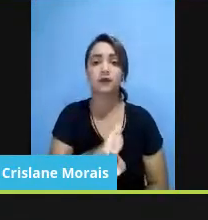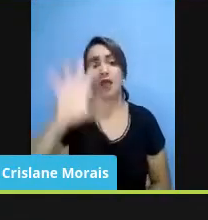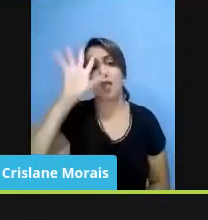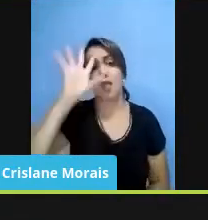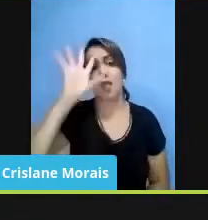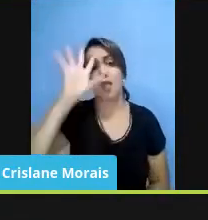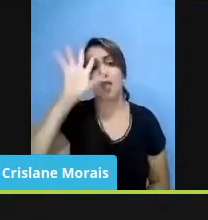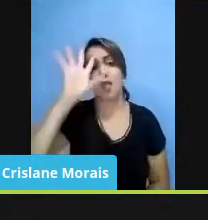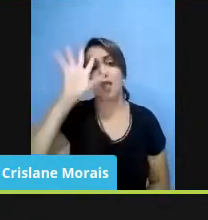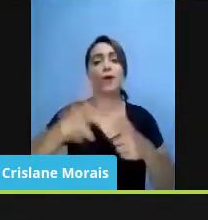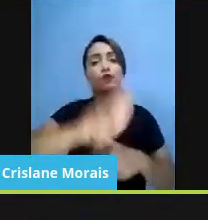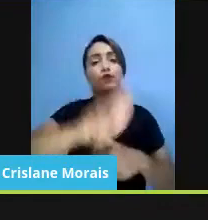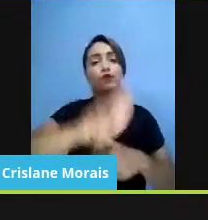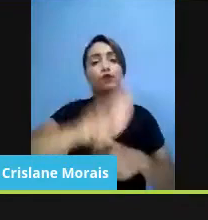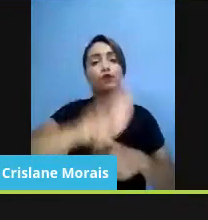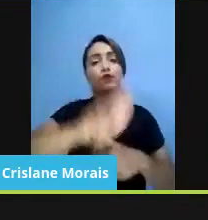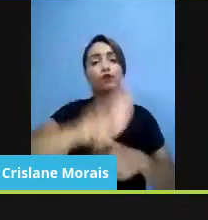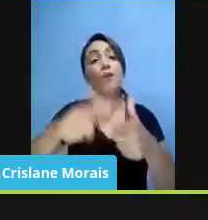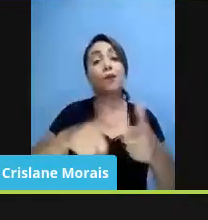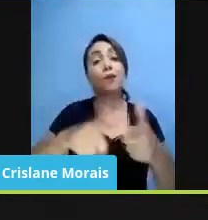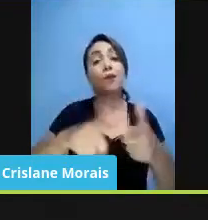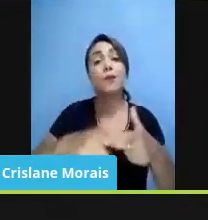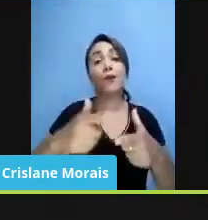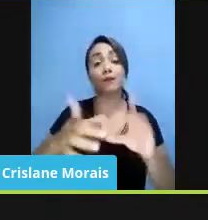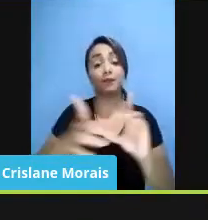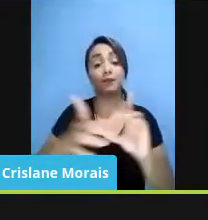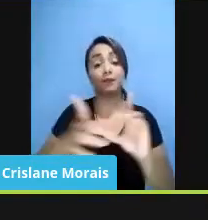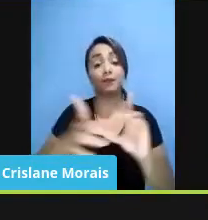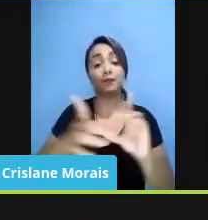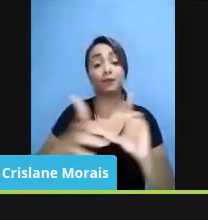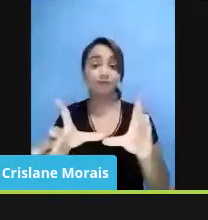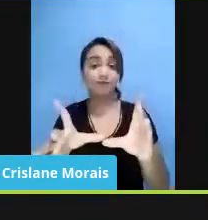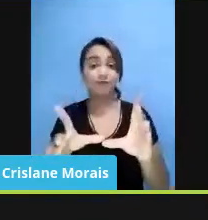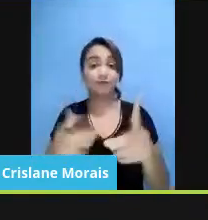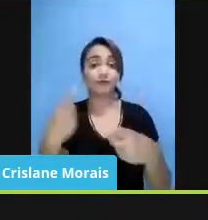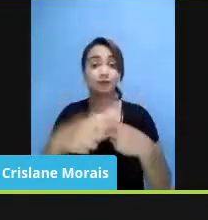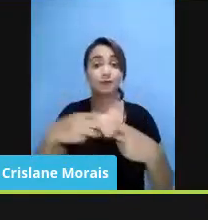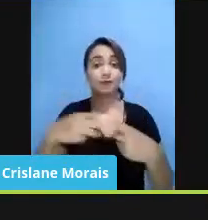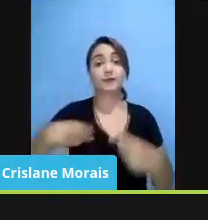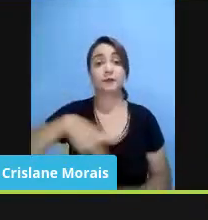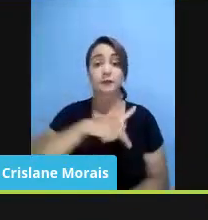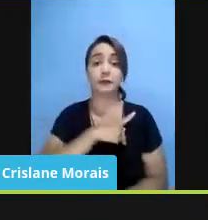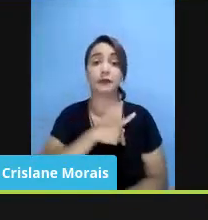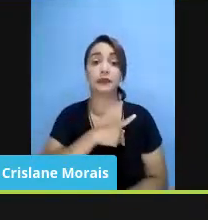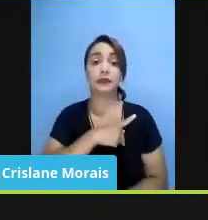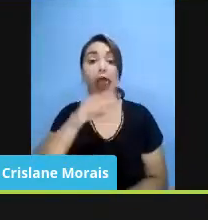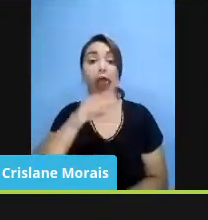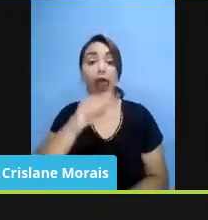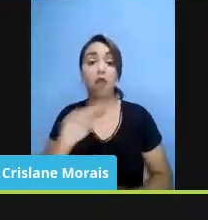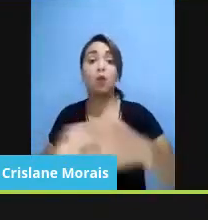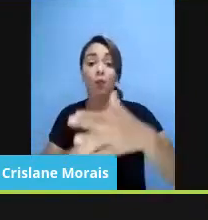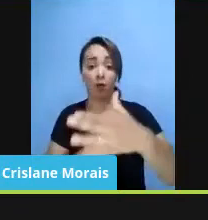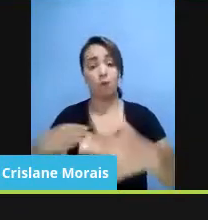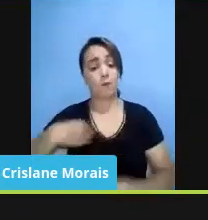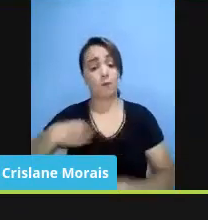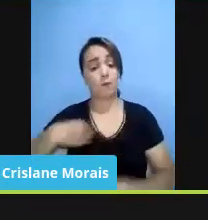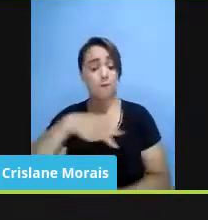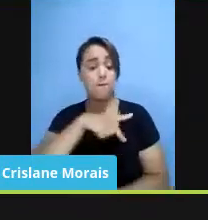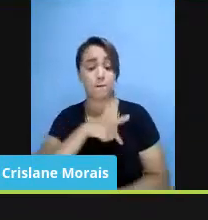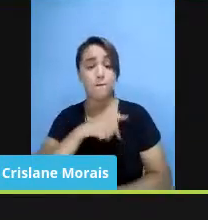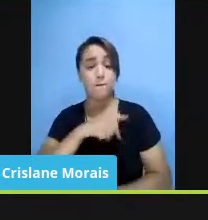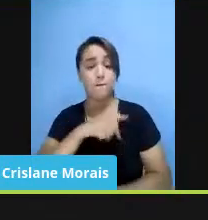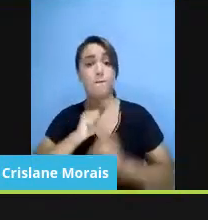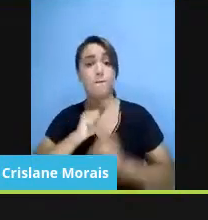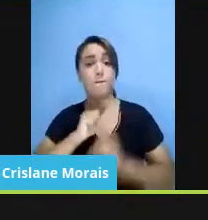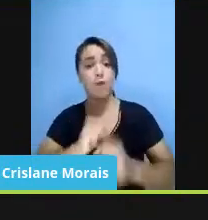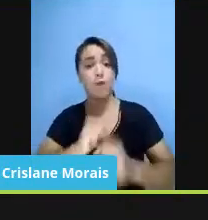ou seja nos problemas da defesa da democracia? O Ministério Público Federal é uma instituição assim que pode ajudar? Que outros caminhos a gente pode